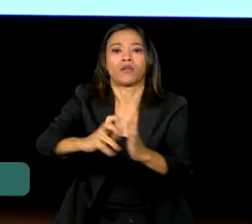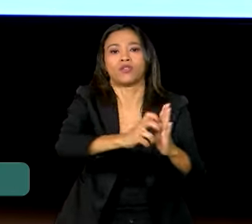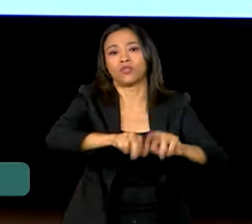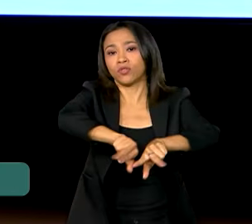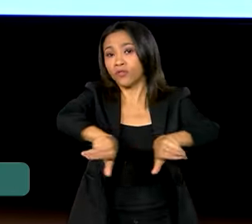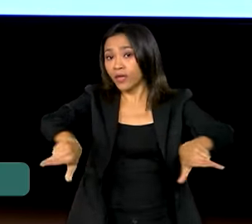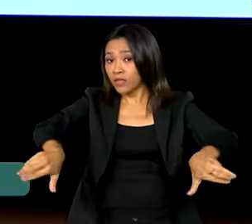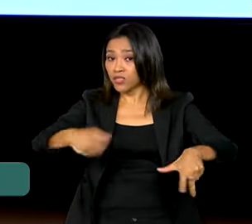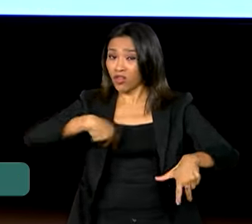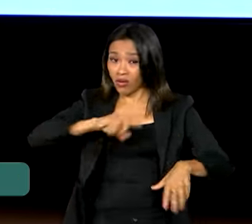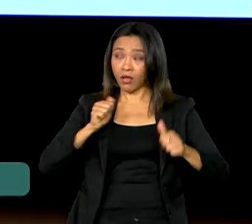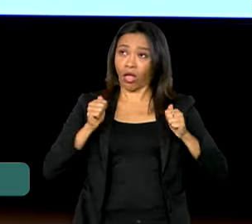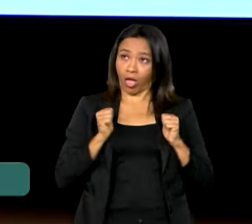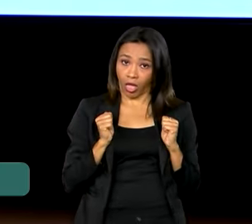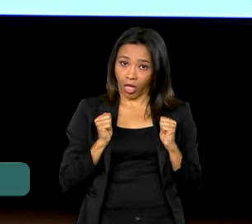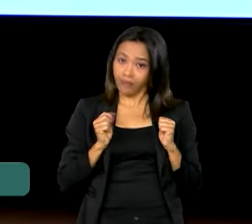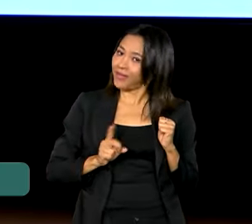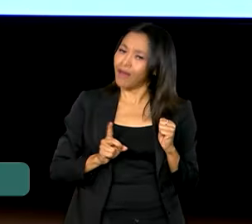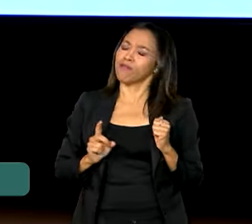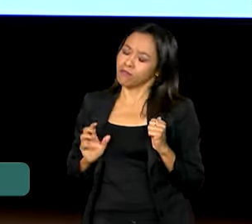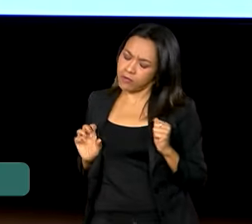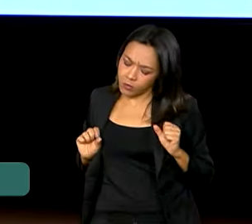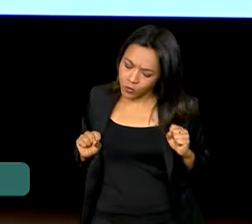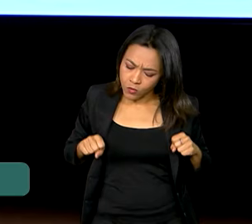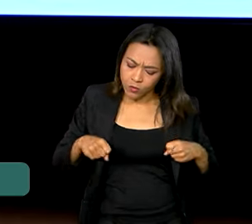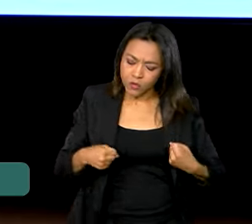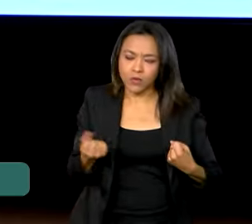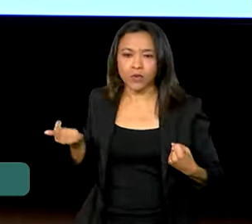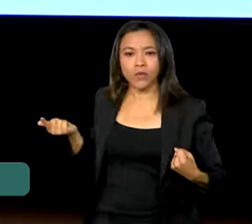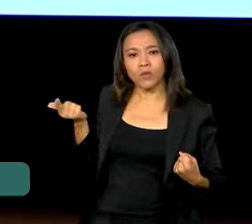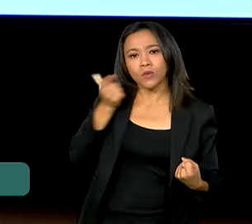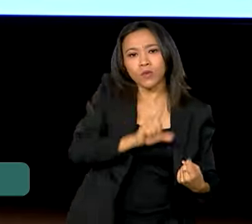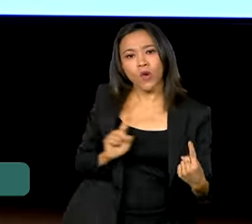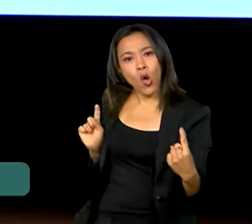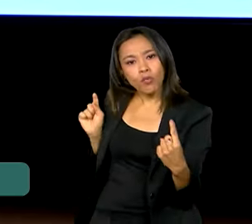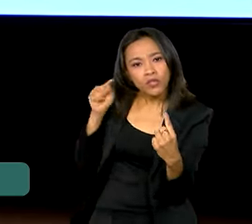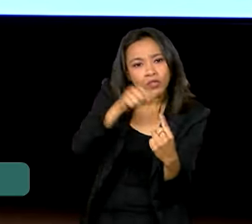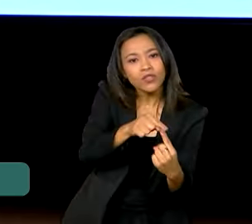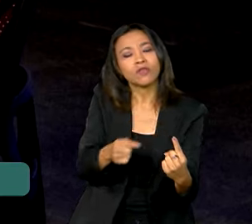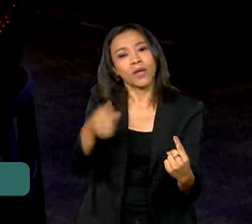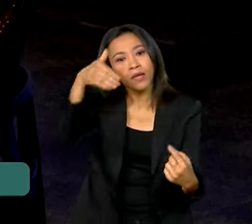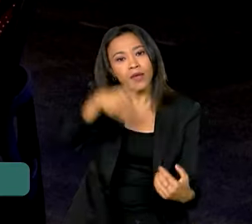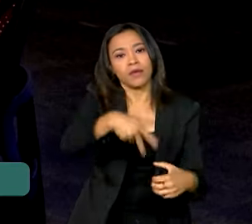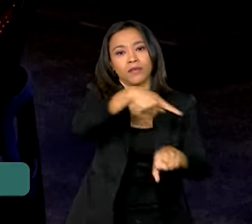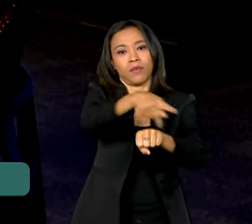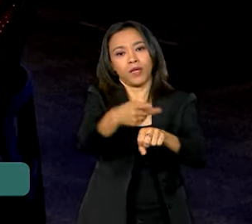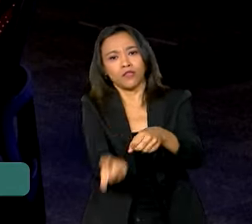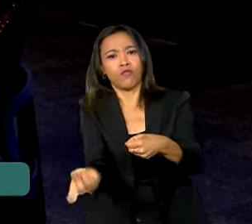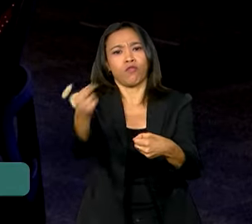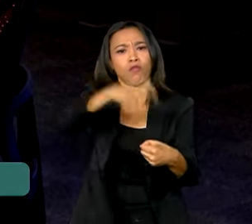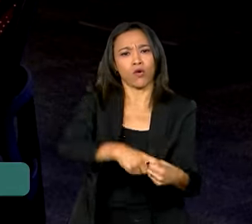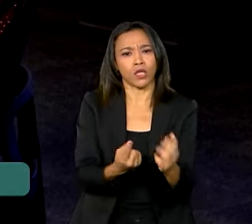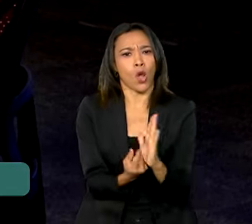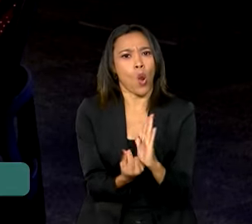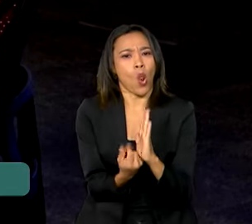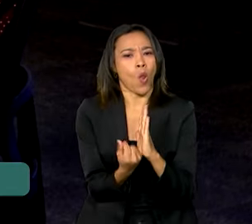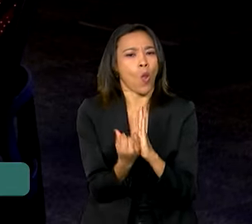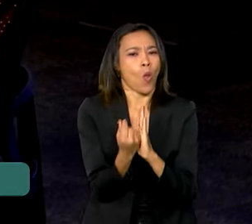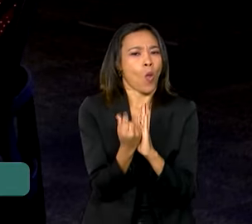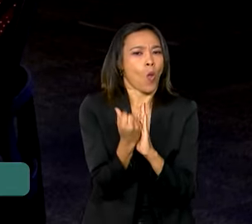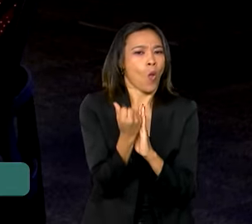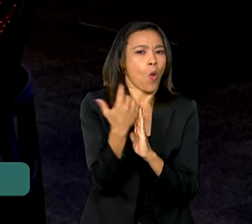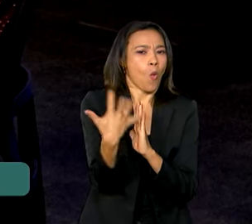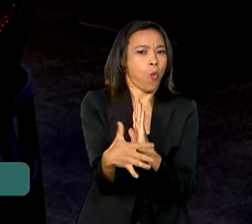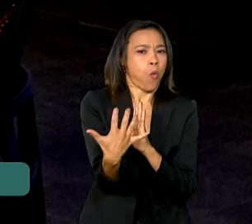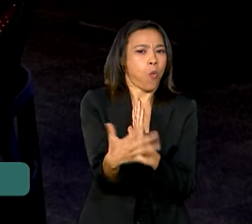precisamos perseguir os nossos objetivos para que esse país volte a ter finanças robustas. Nós já temos